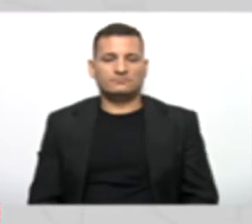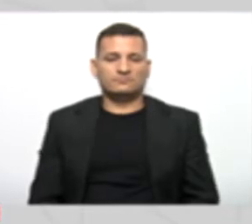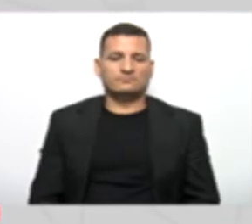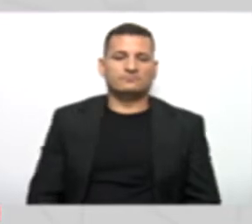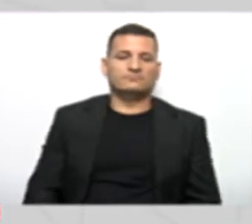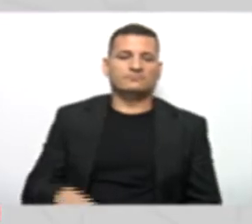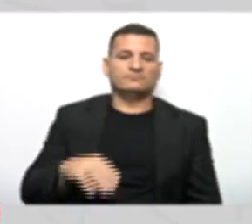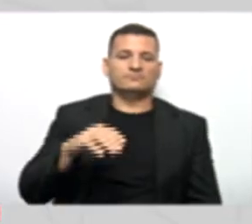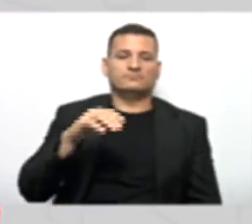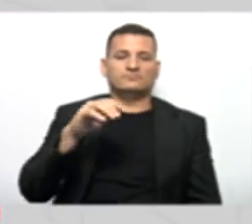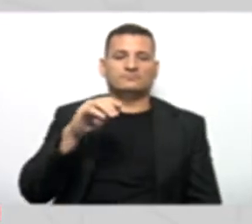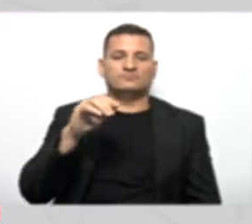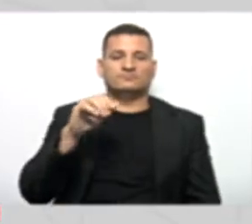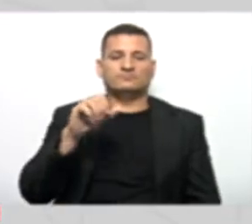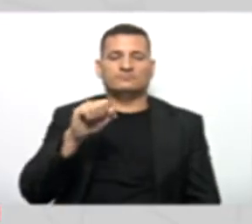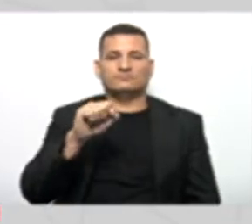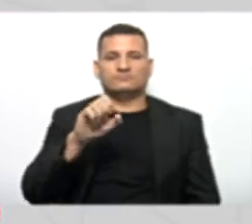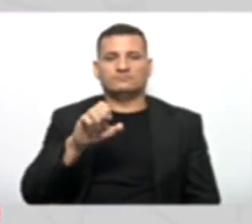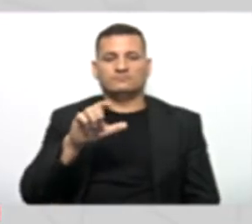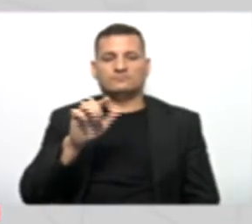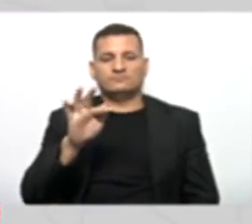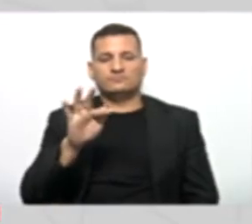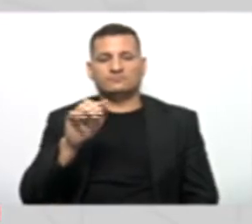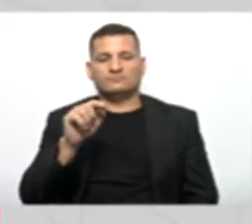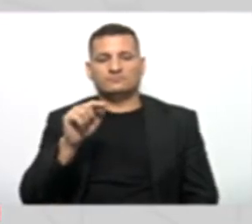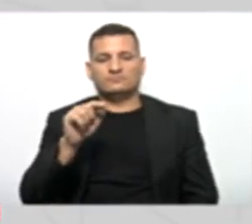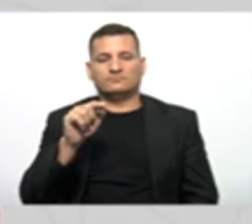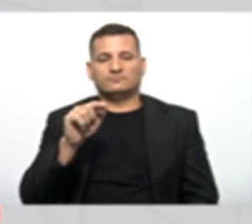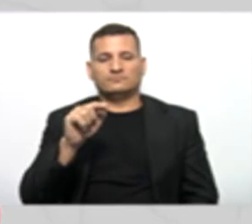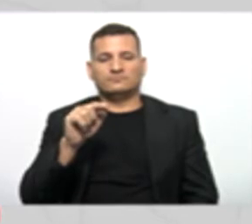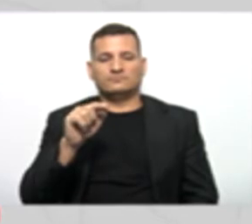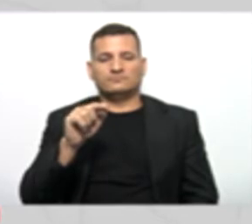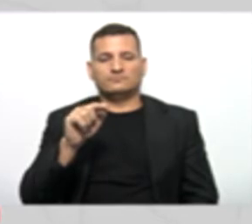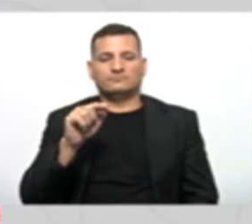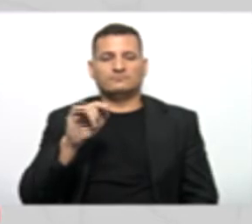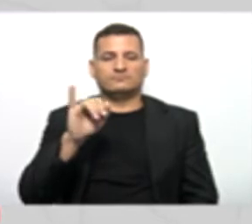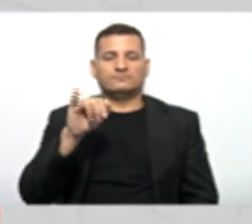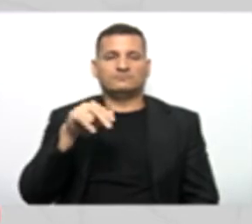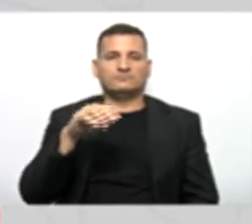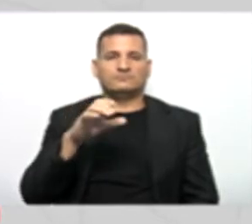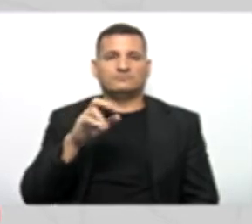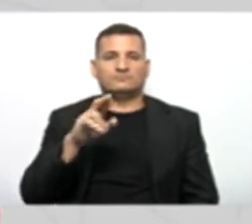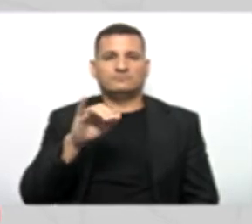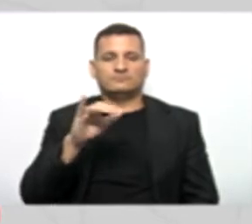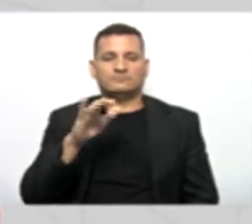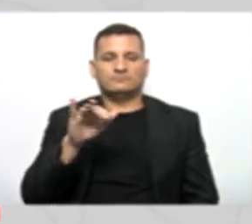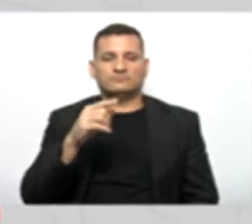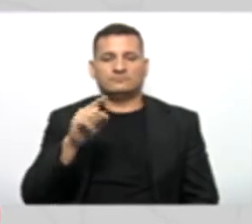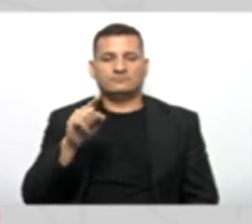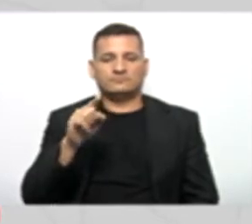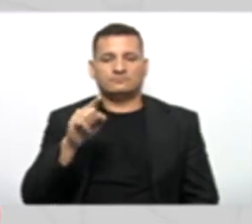Estadual Self Ponto Opa Inscrição